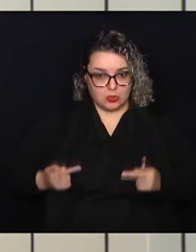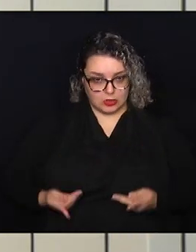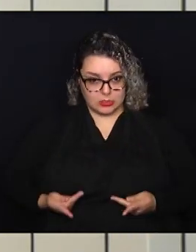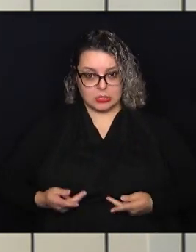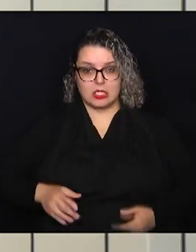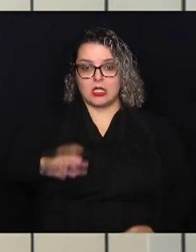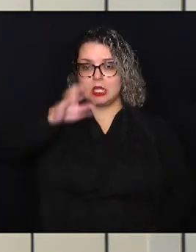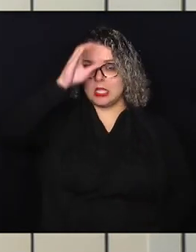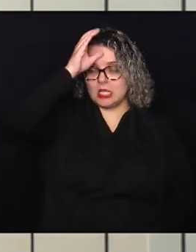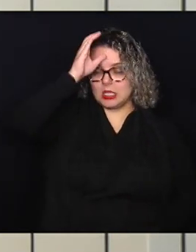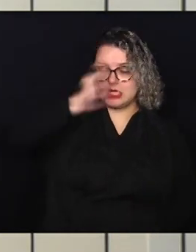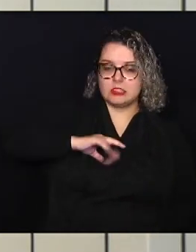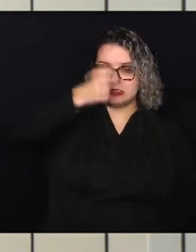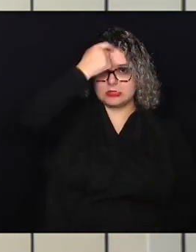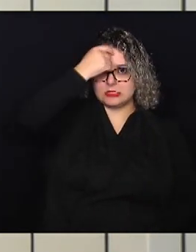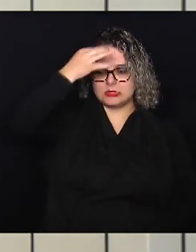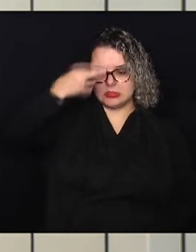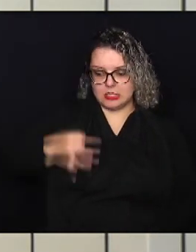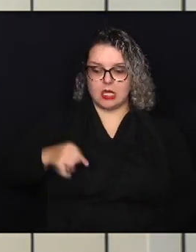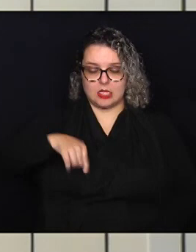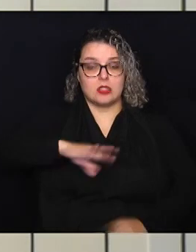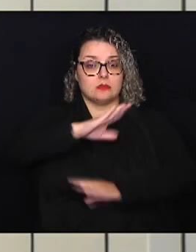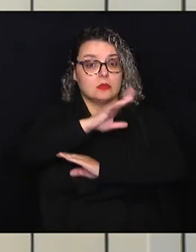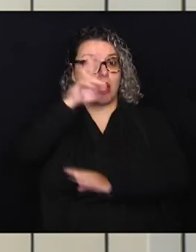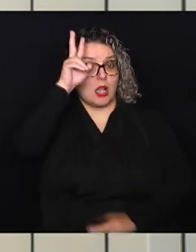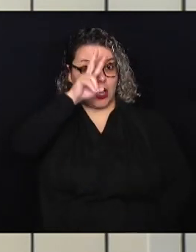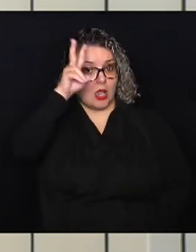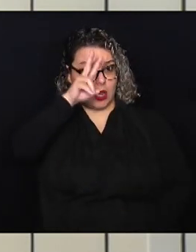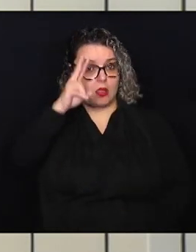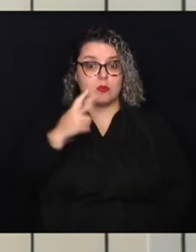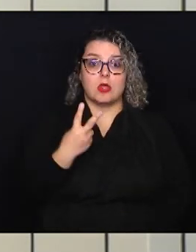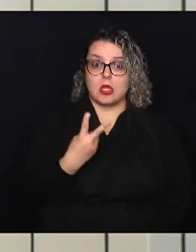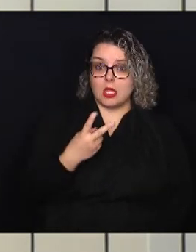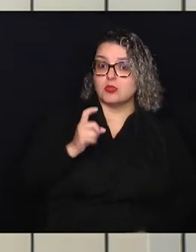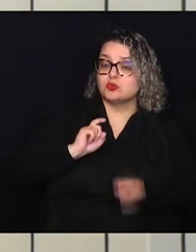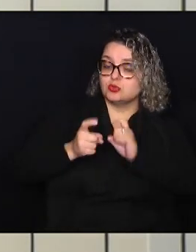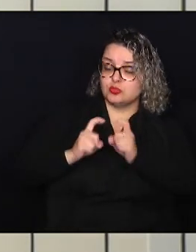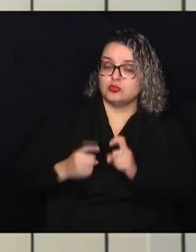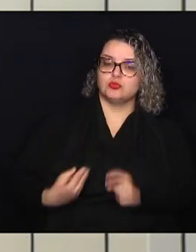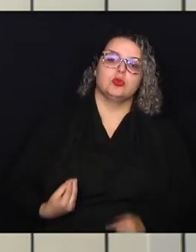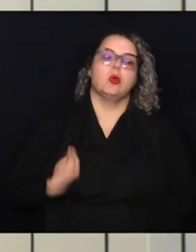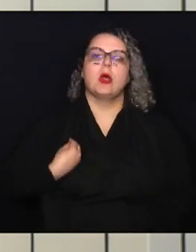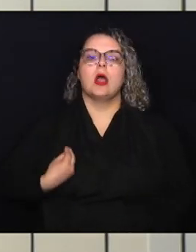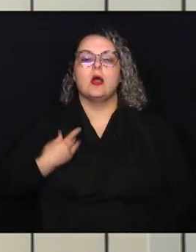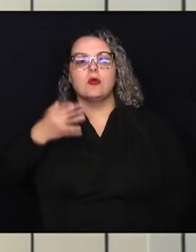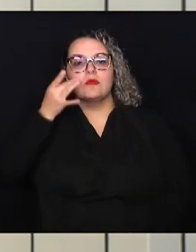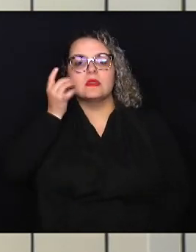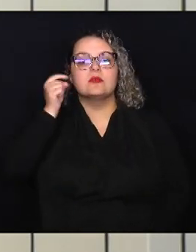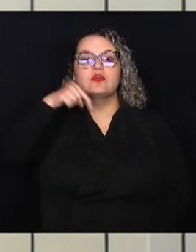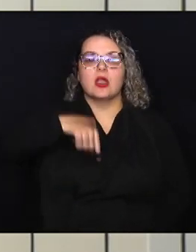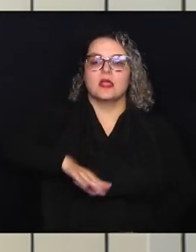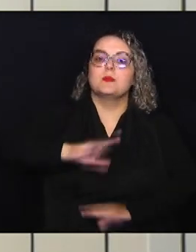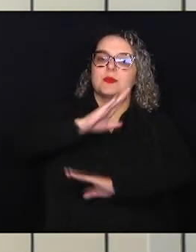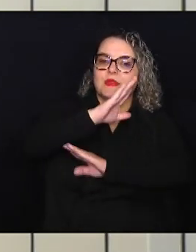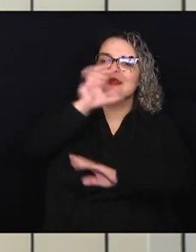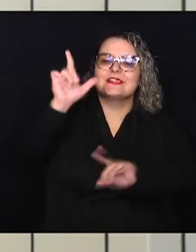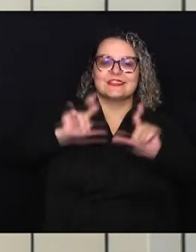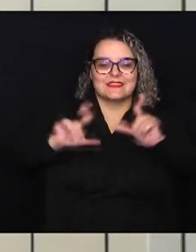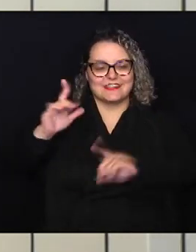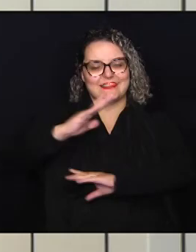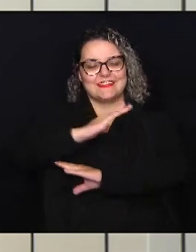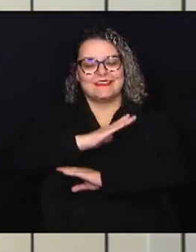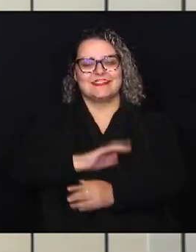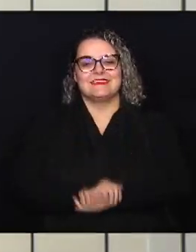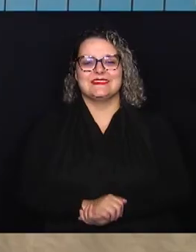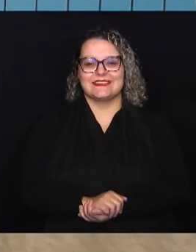cidadania aqui da Câmara lembrando hein as duas reuniões tem transmissão ao vivo aqui da TV Câmara